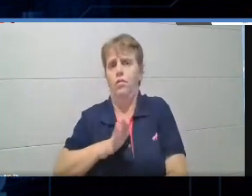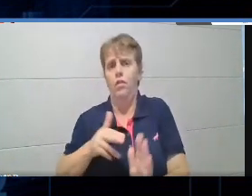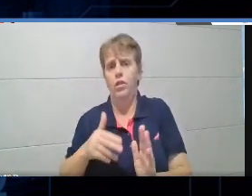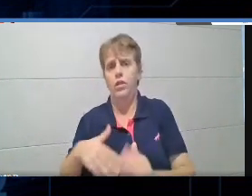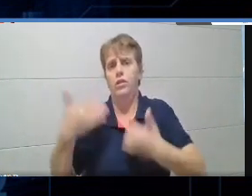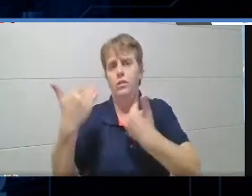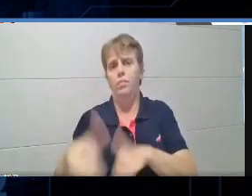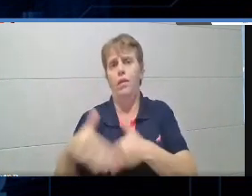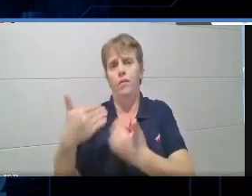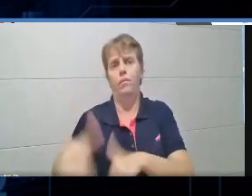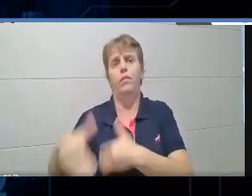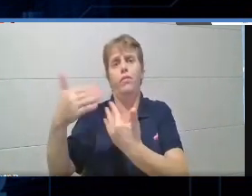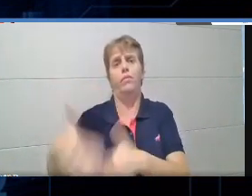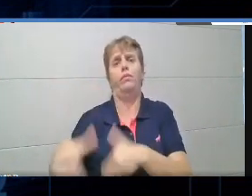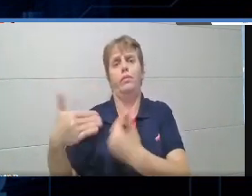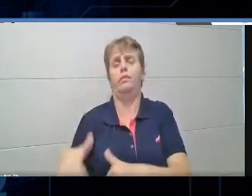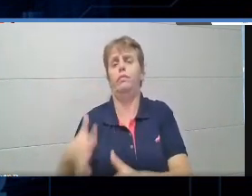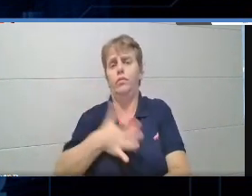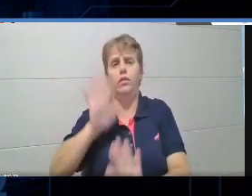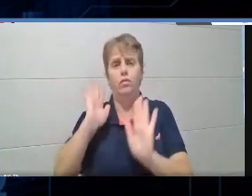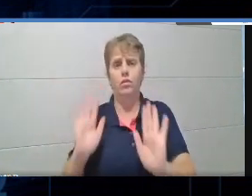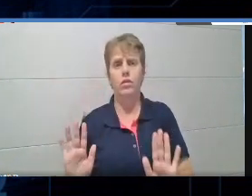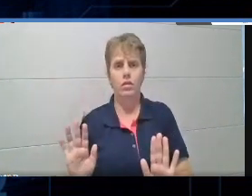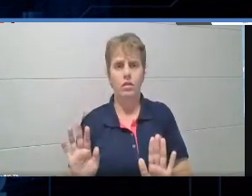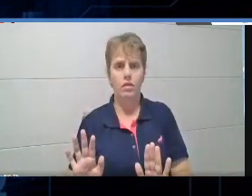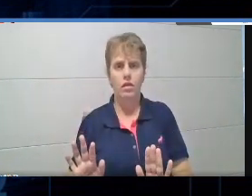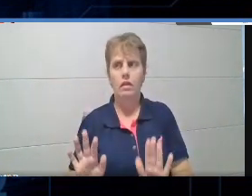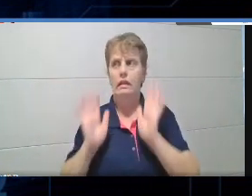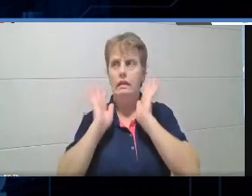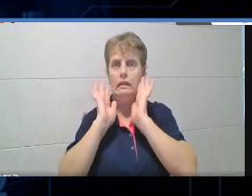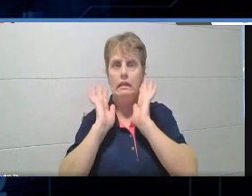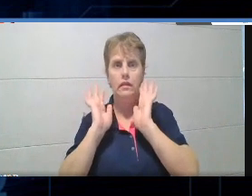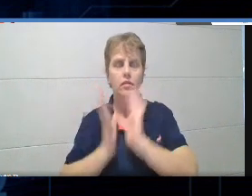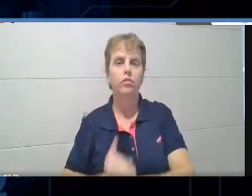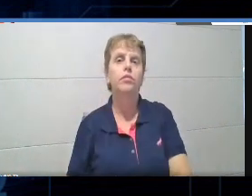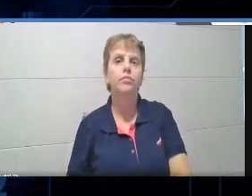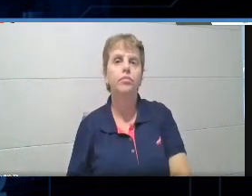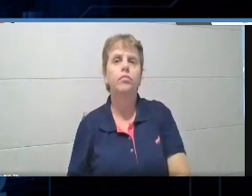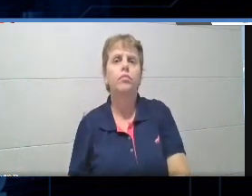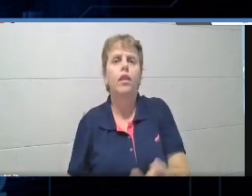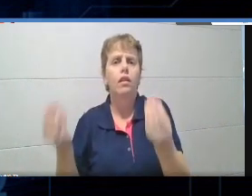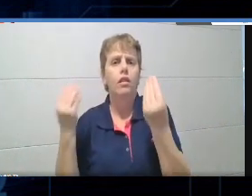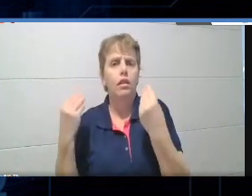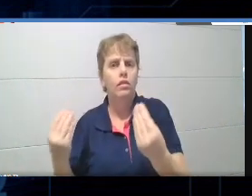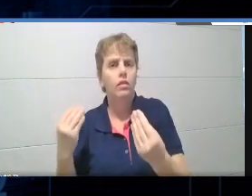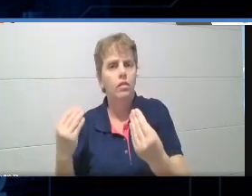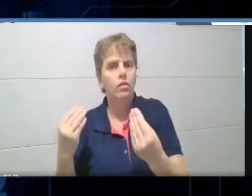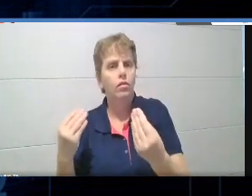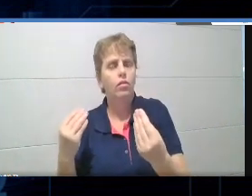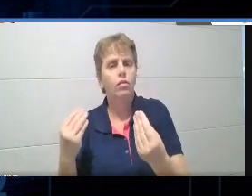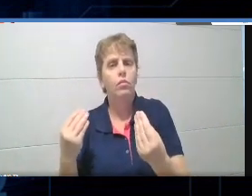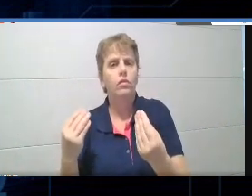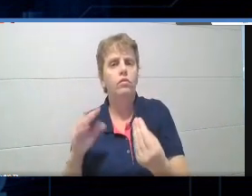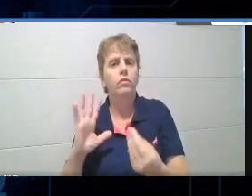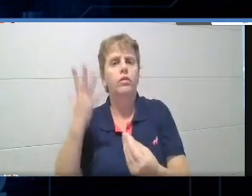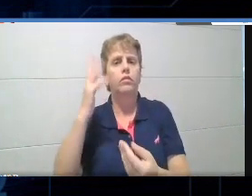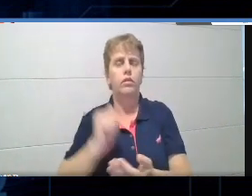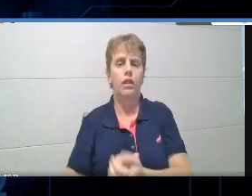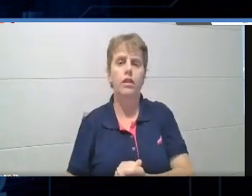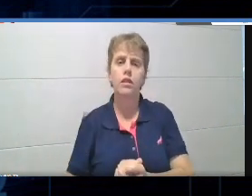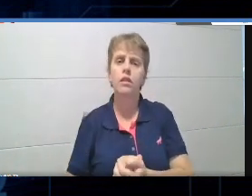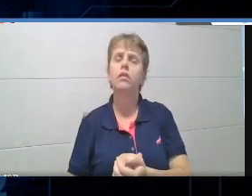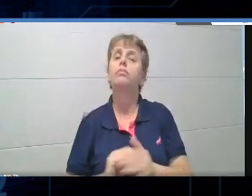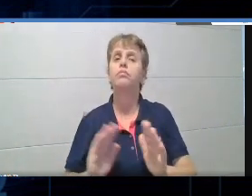menos quer, cara, eu não quero ficar pensando em avaliação. E como isso, como esse paradoxo pode acontecer, né?